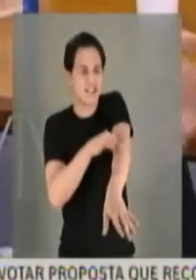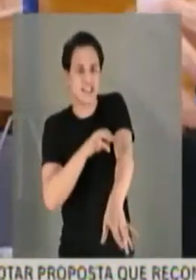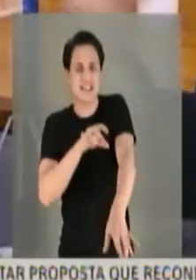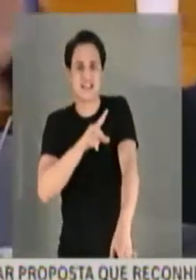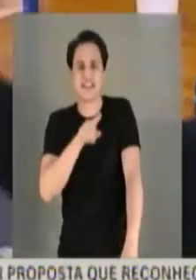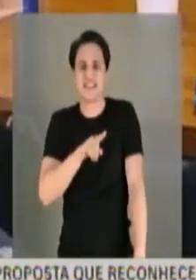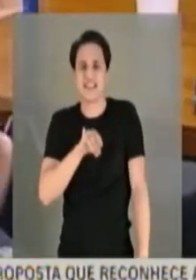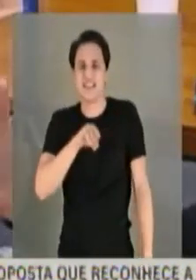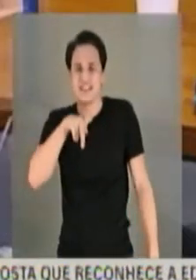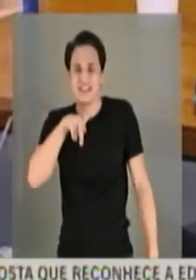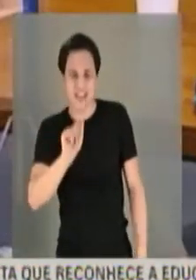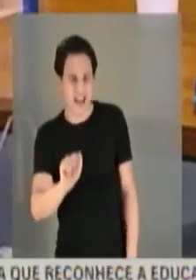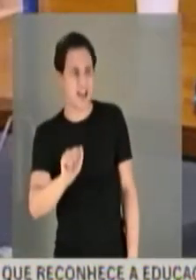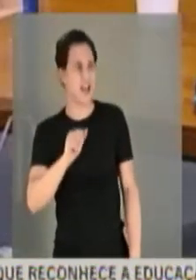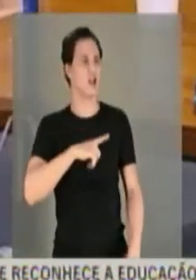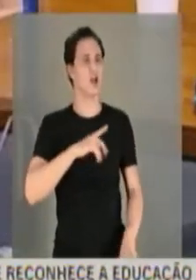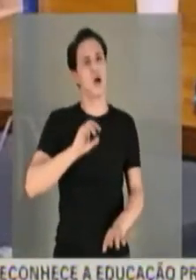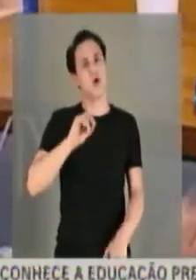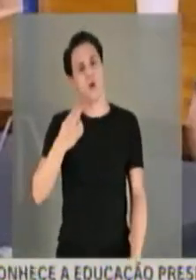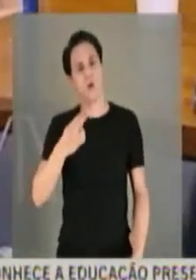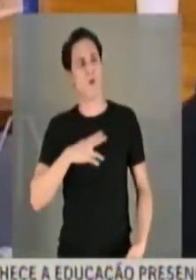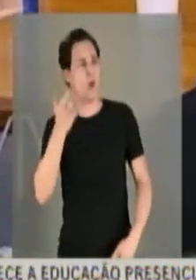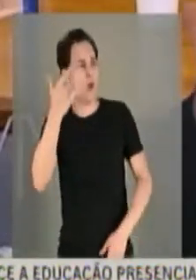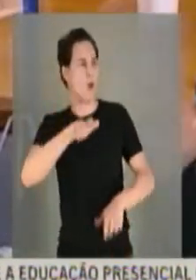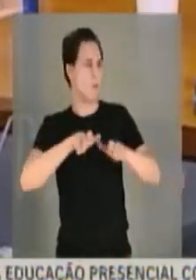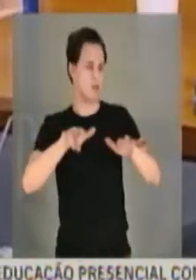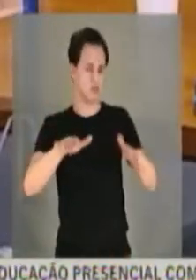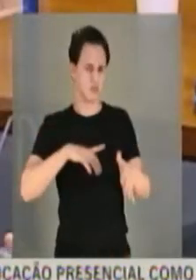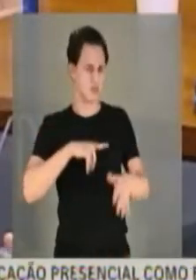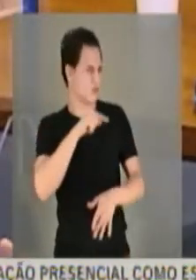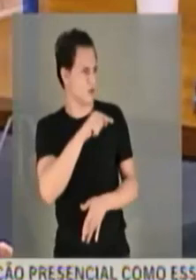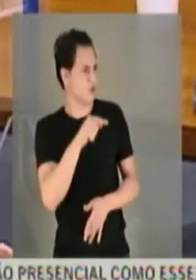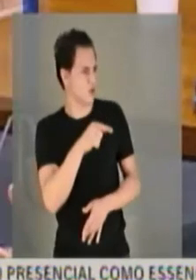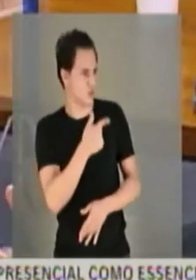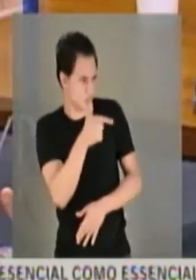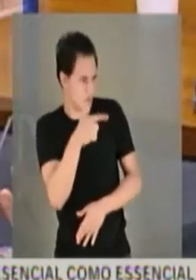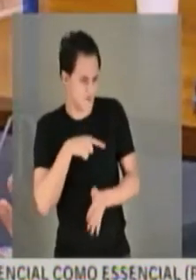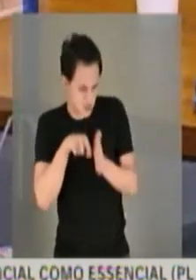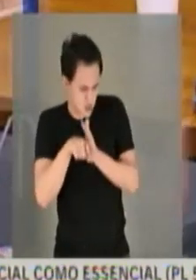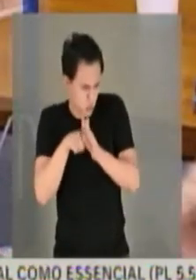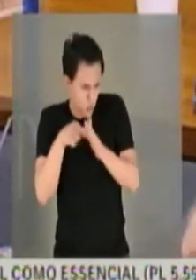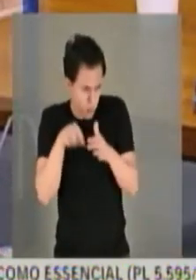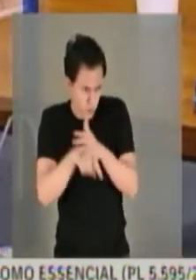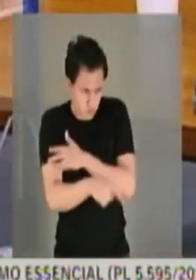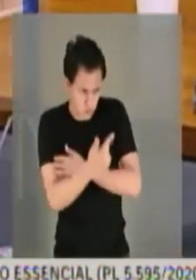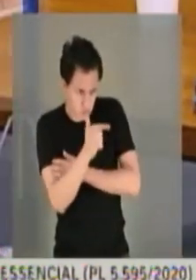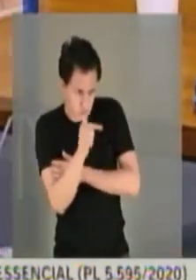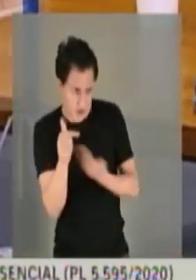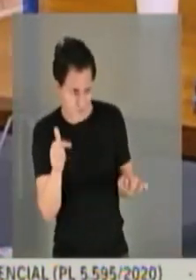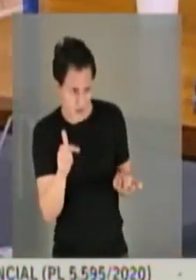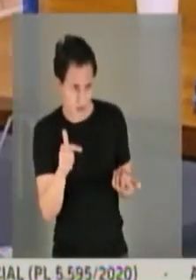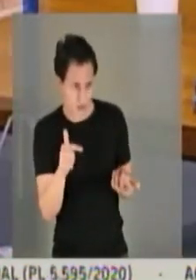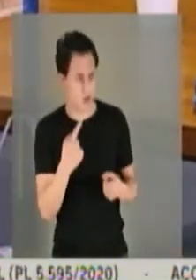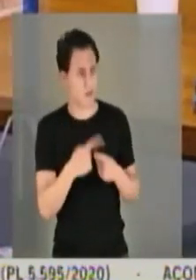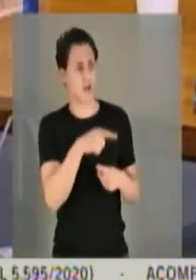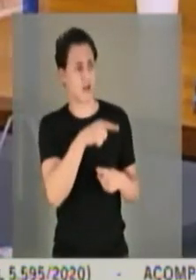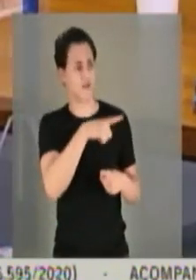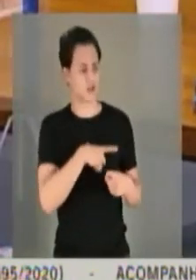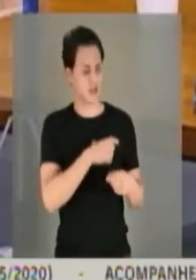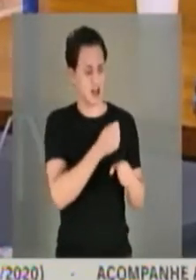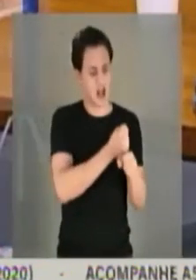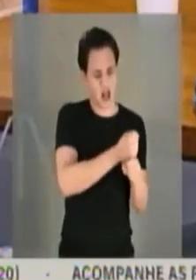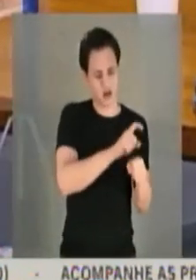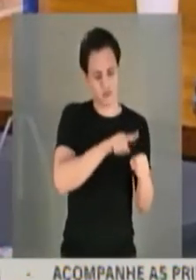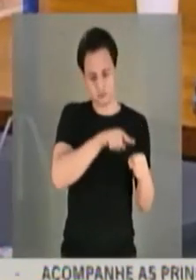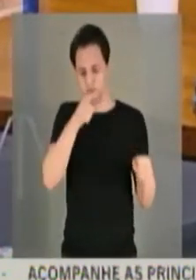epidemia havia contaminado naquele momento a população. Vossa senhoria não chegou a fazer esse estudo mais aprofundado para comparar por que, que ano sim, ano não,